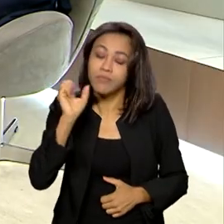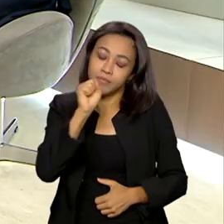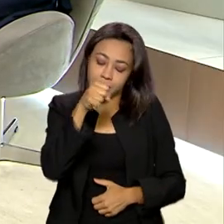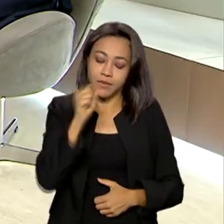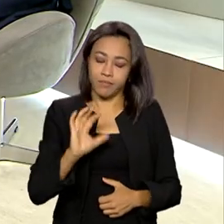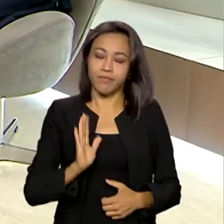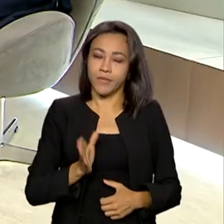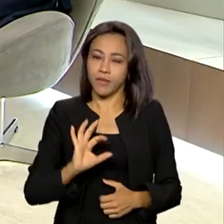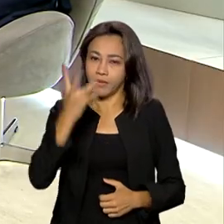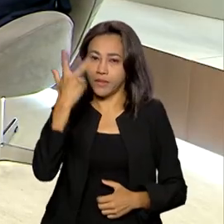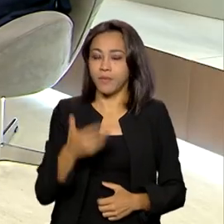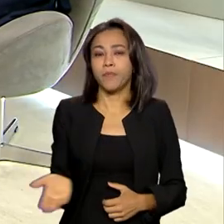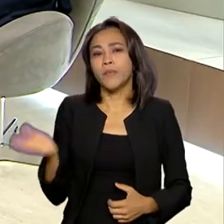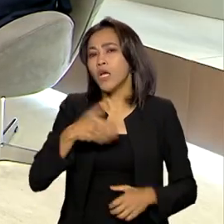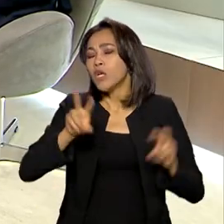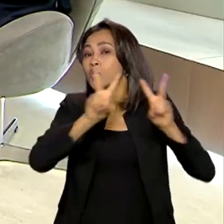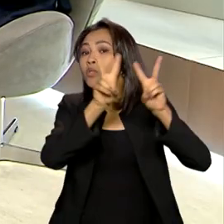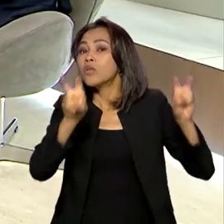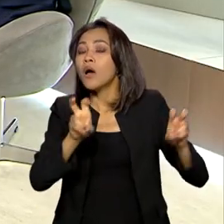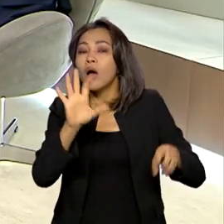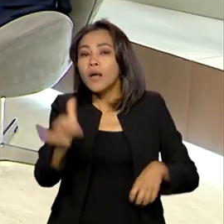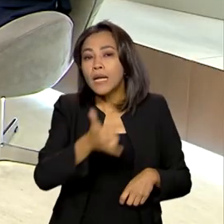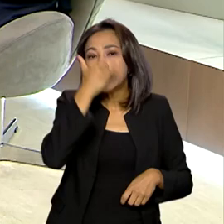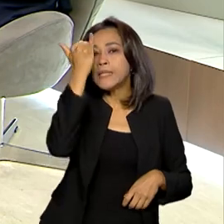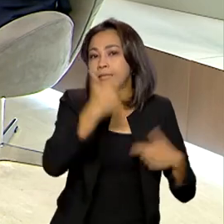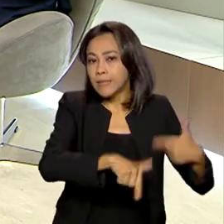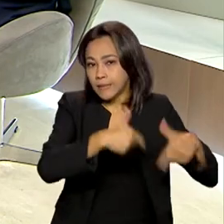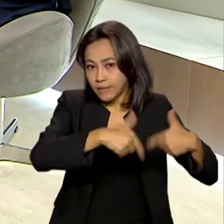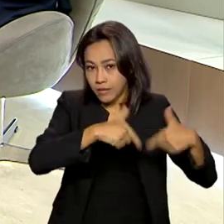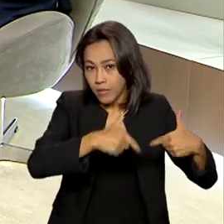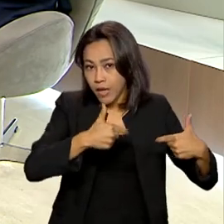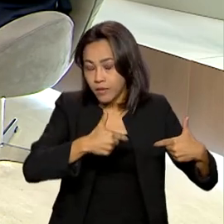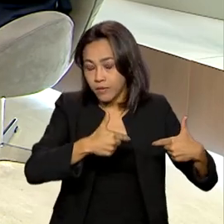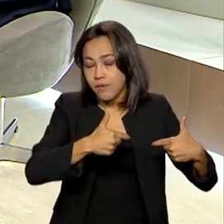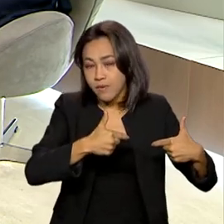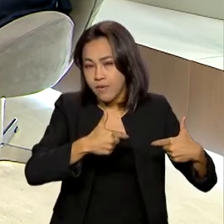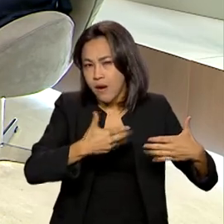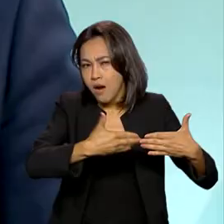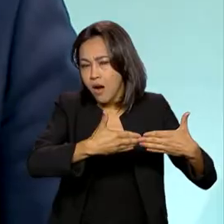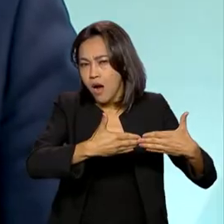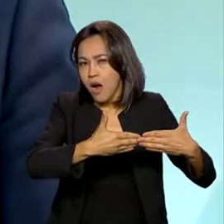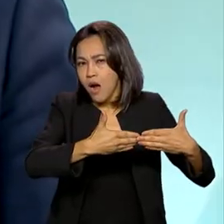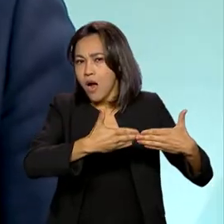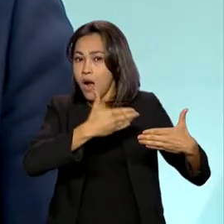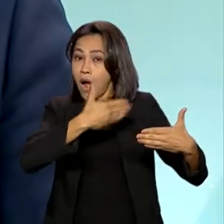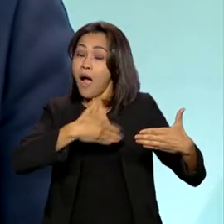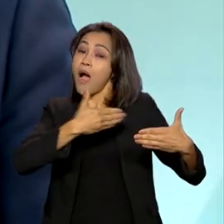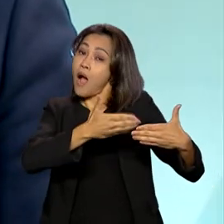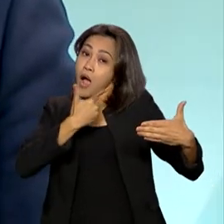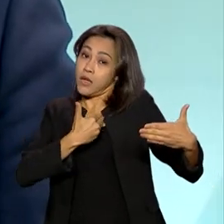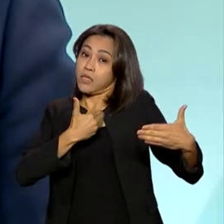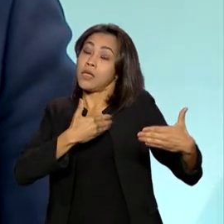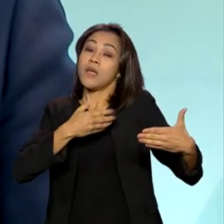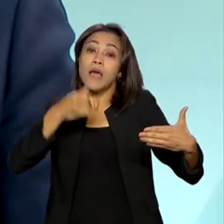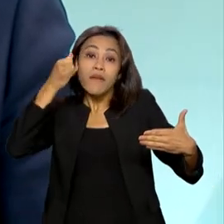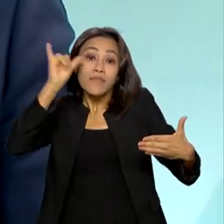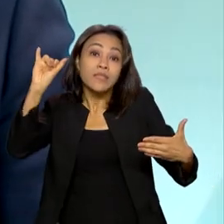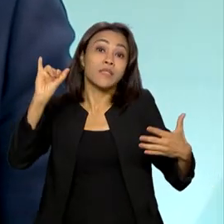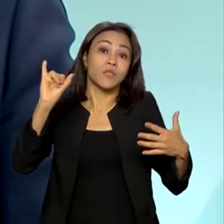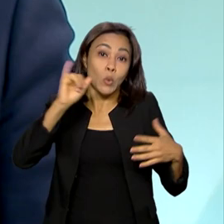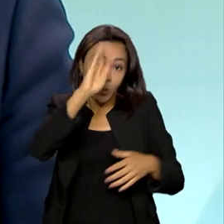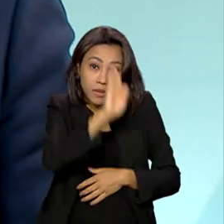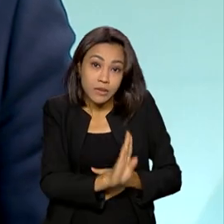acontecendo. Com relação ao acidente de trabalho, quer dizer, o antes do benefício... prevenção? prevenção. O Brasil,